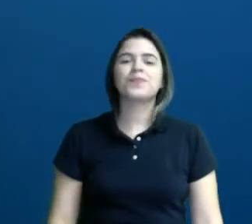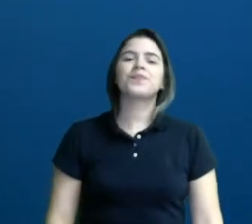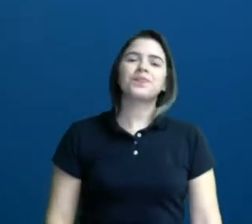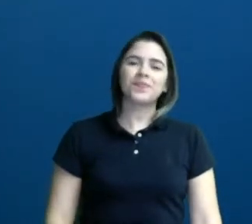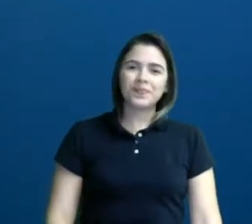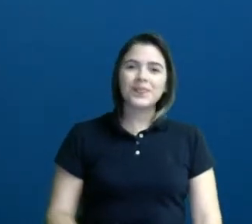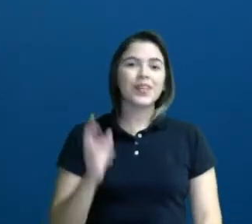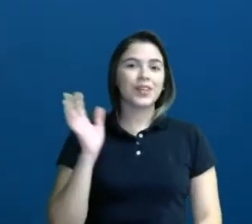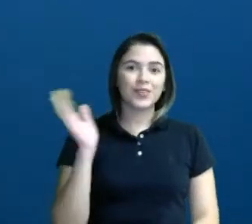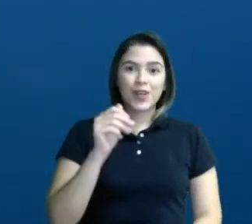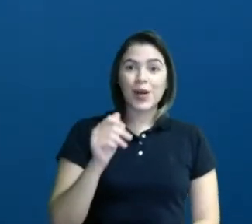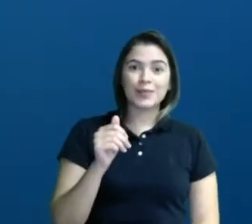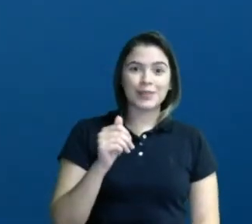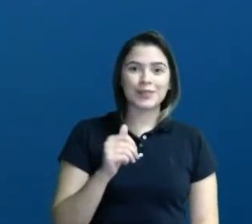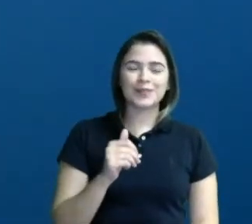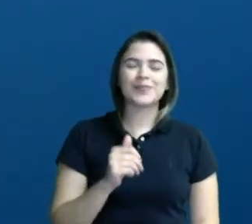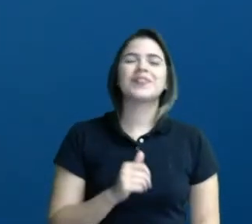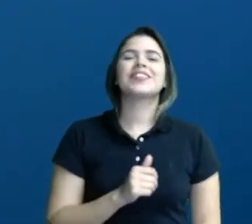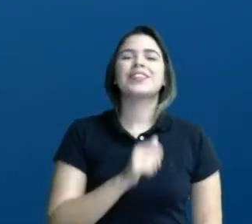Vamos lá contar com a tia Manu.